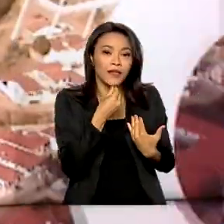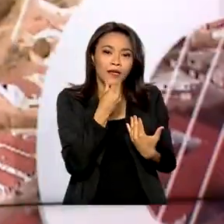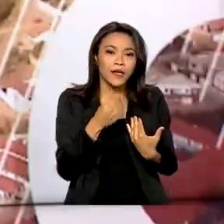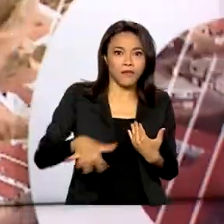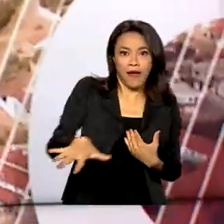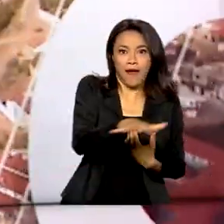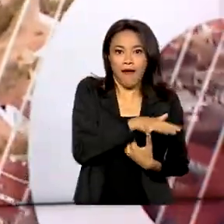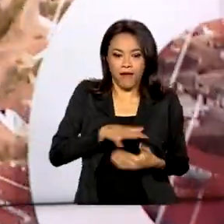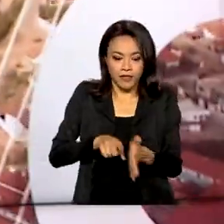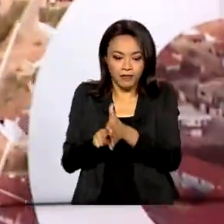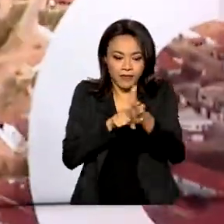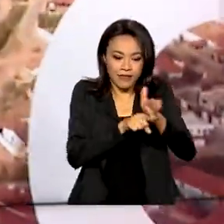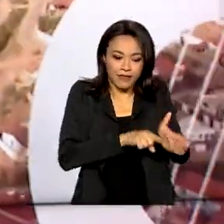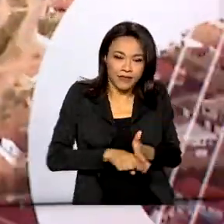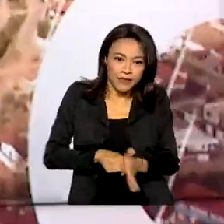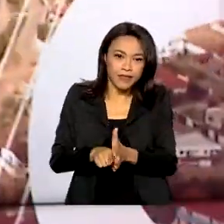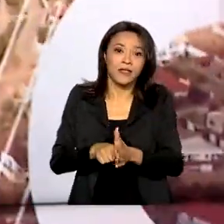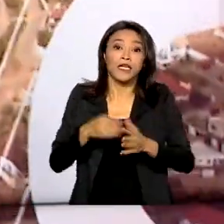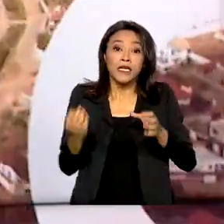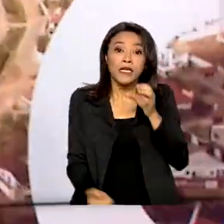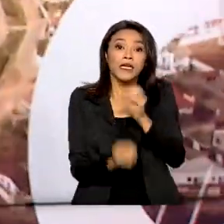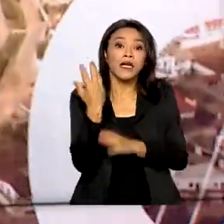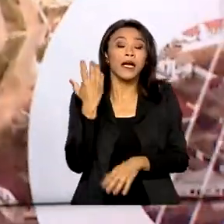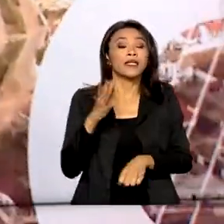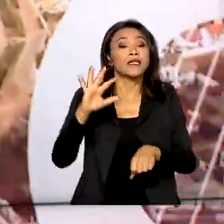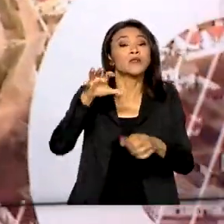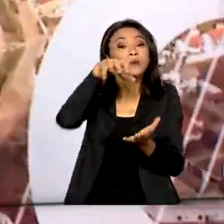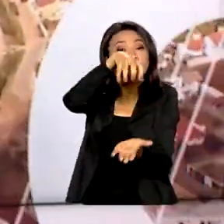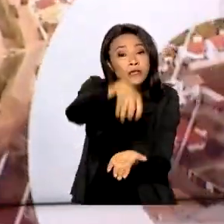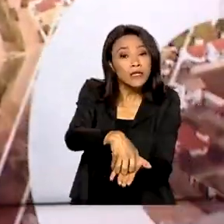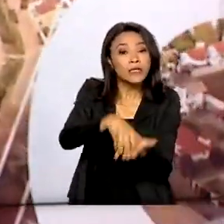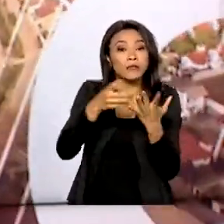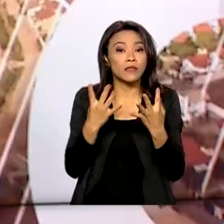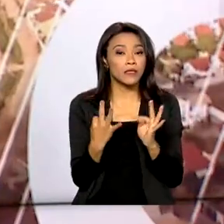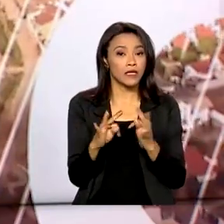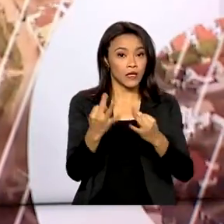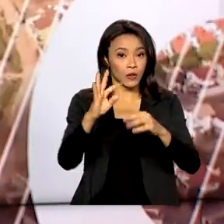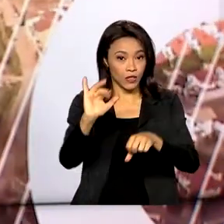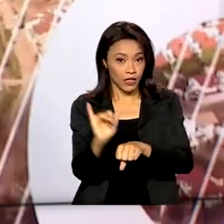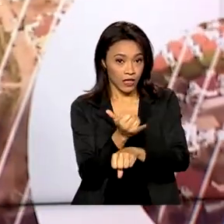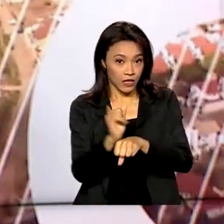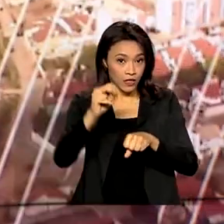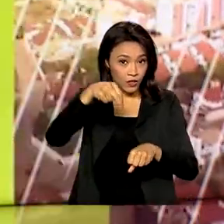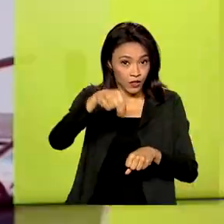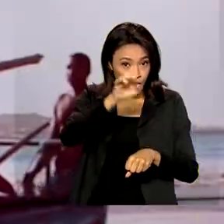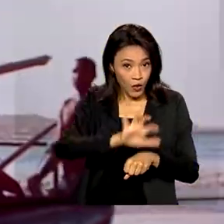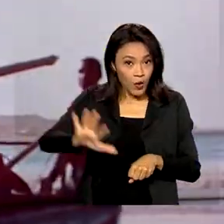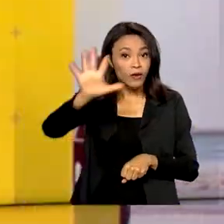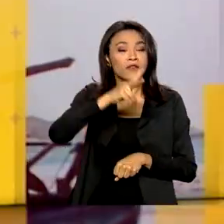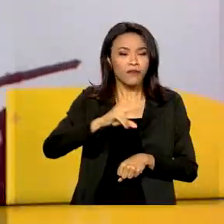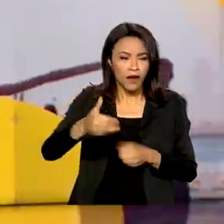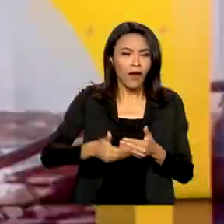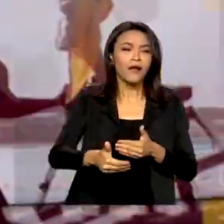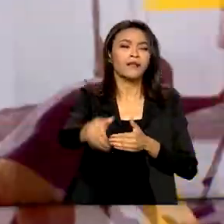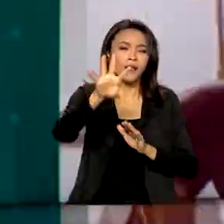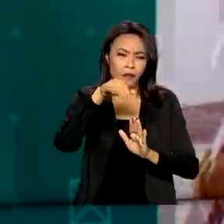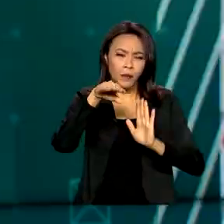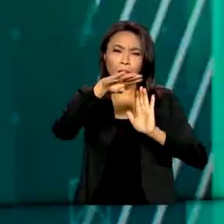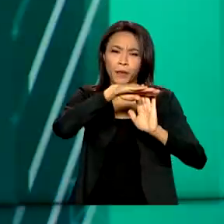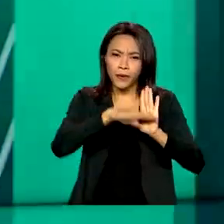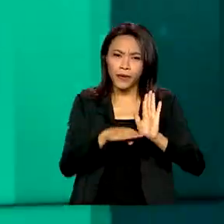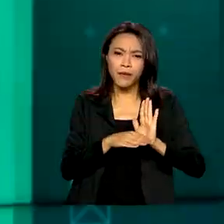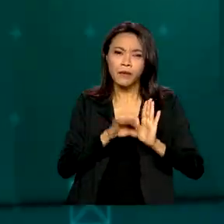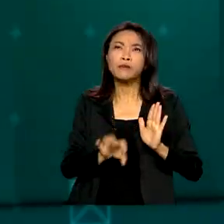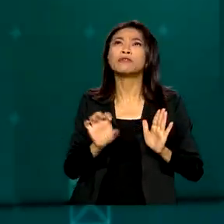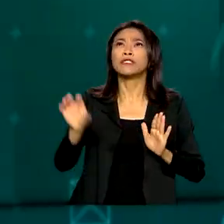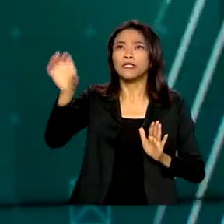Criado no Centro de Tecnologias Estratégicas do Nordeste, o programa vai atuar em todos os estados a partir do ano que vem, com apoio